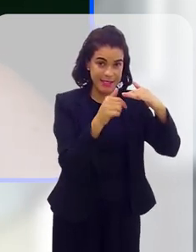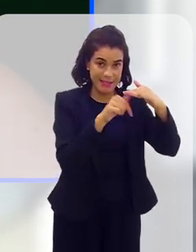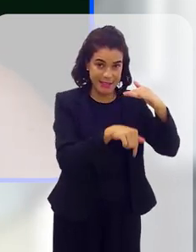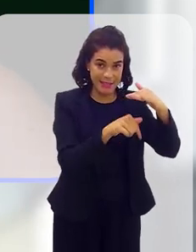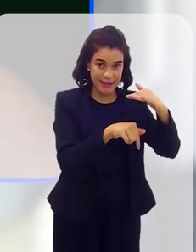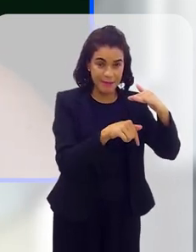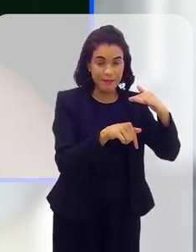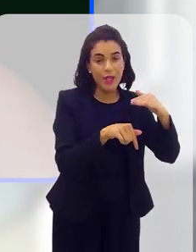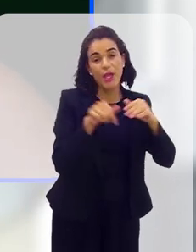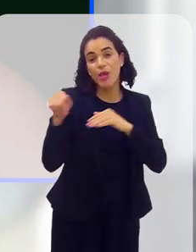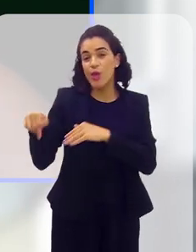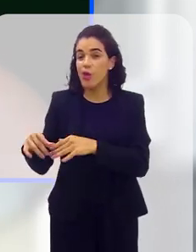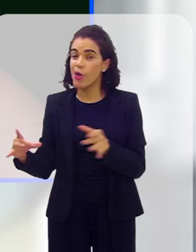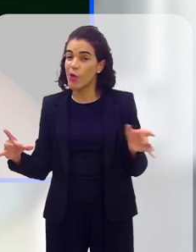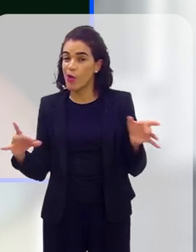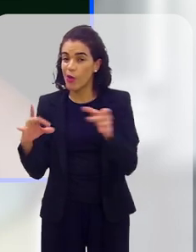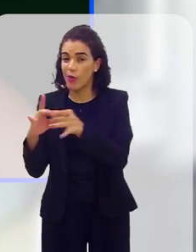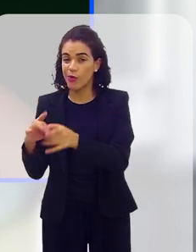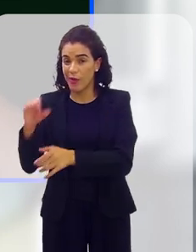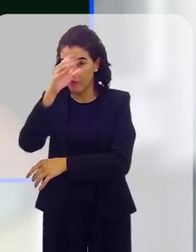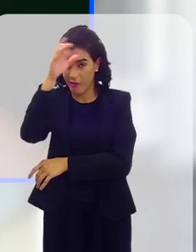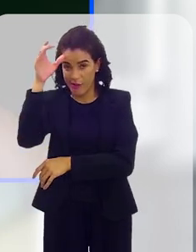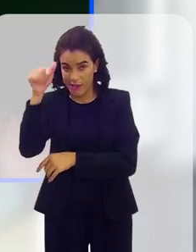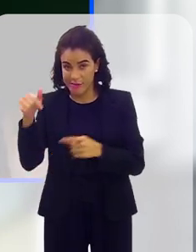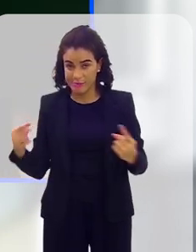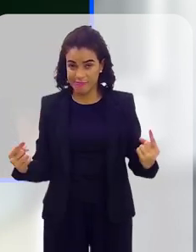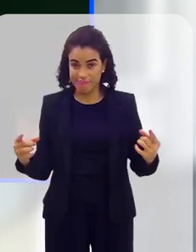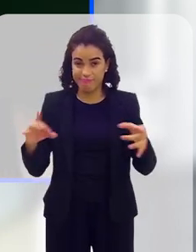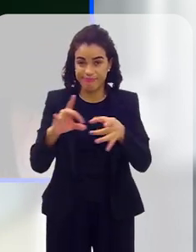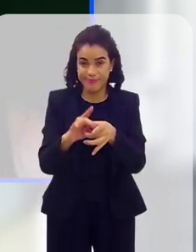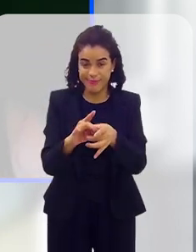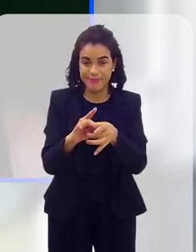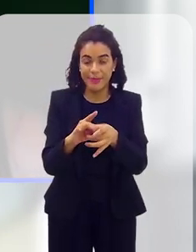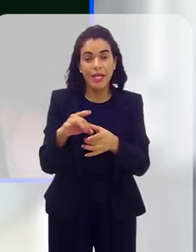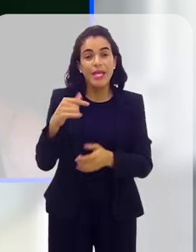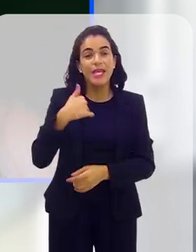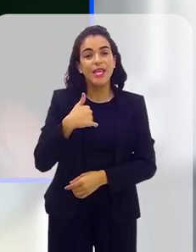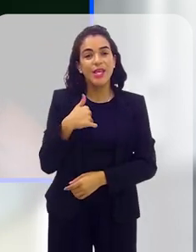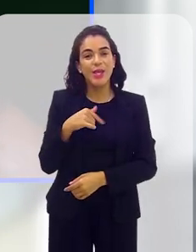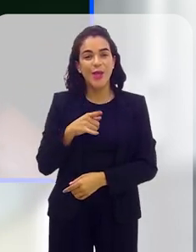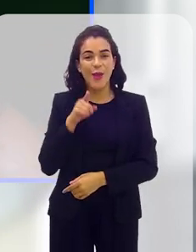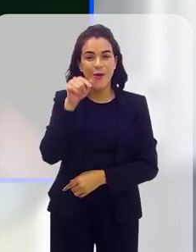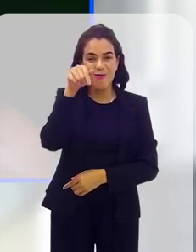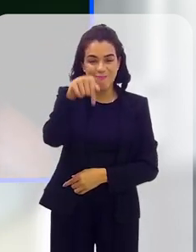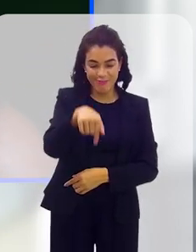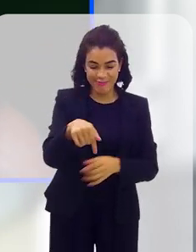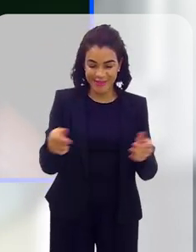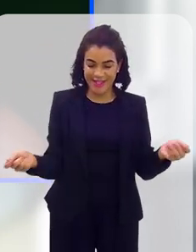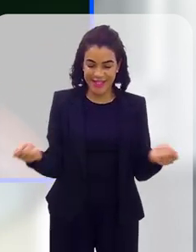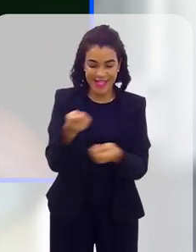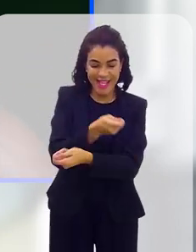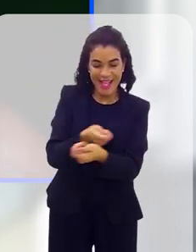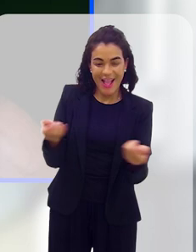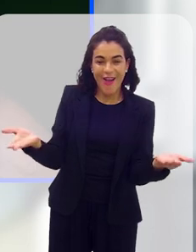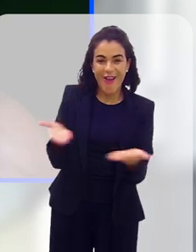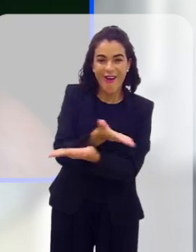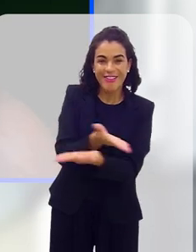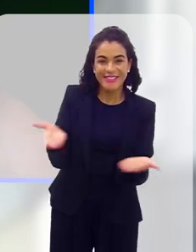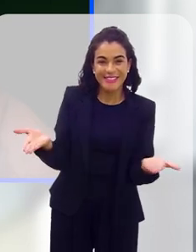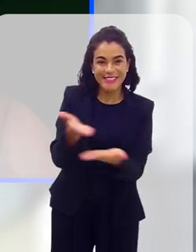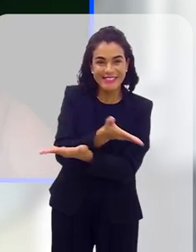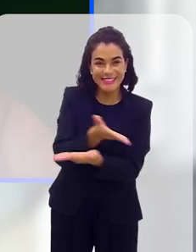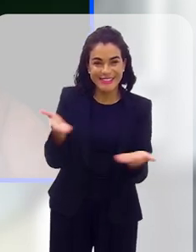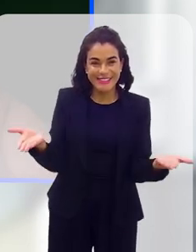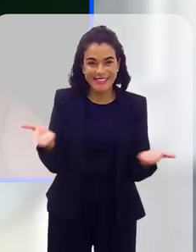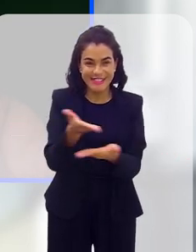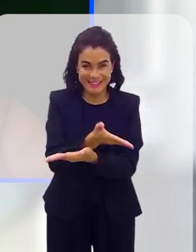a empresa e conectavam ao consumidor e eu entraria nesta relação como a